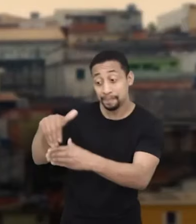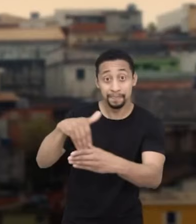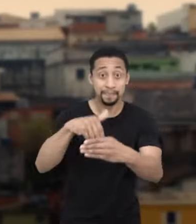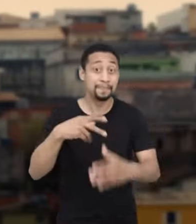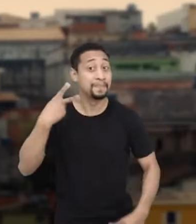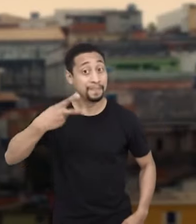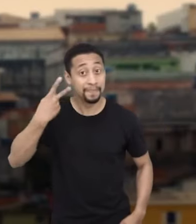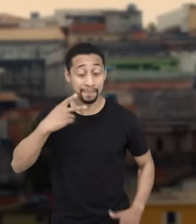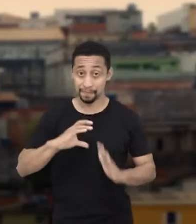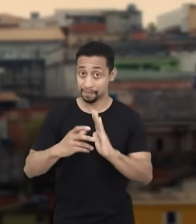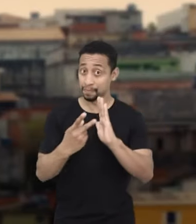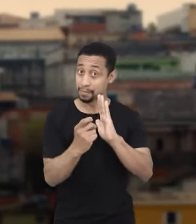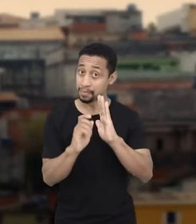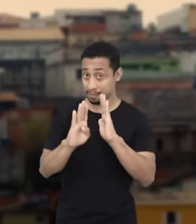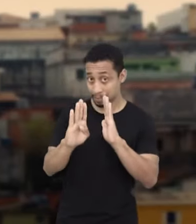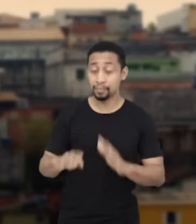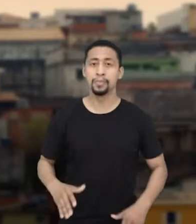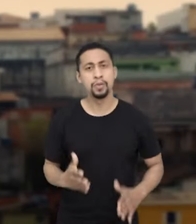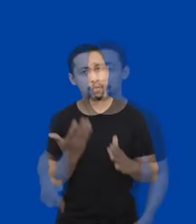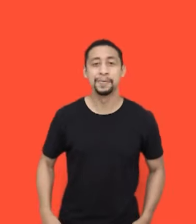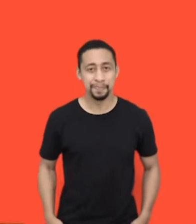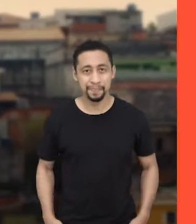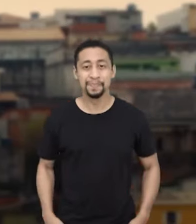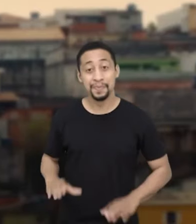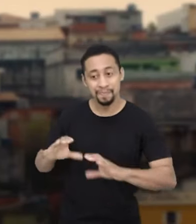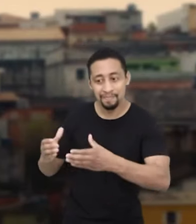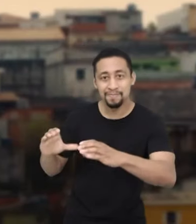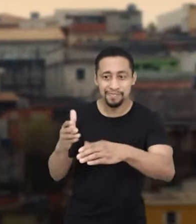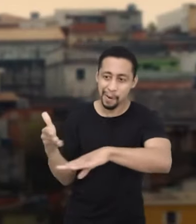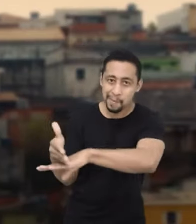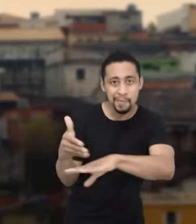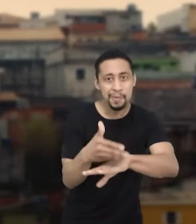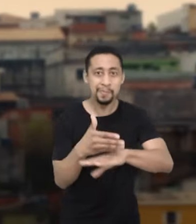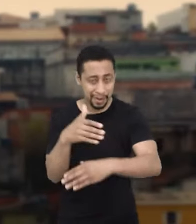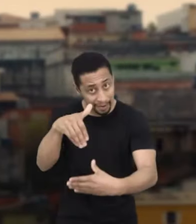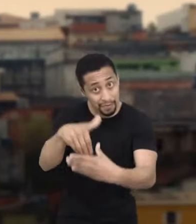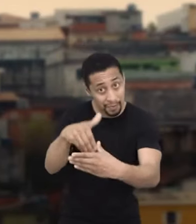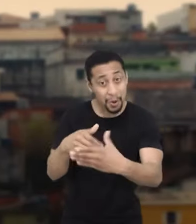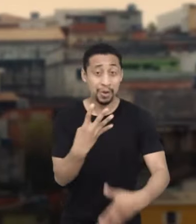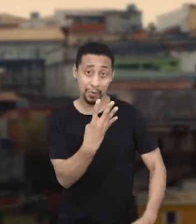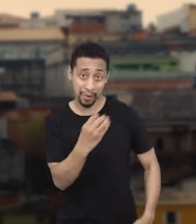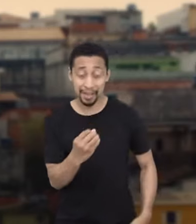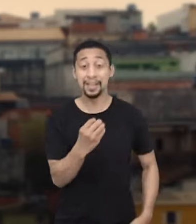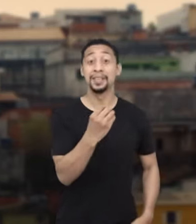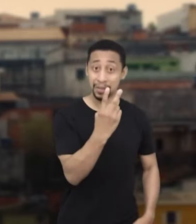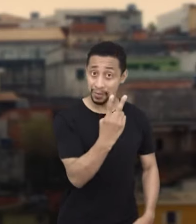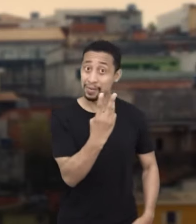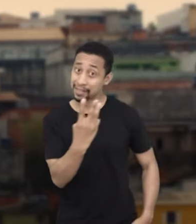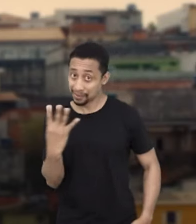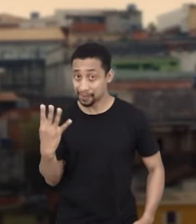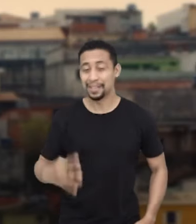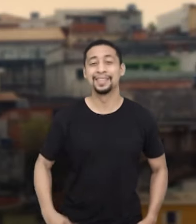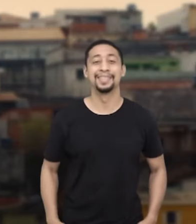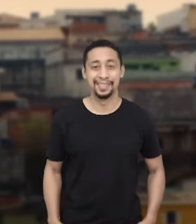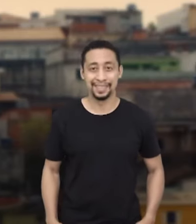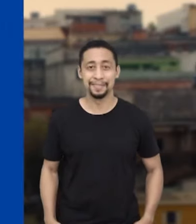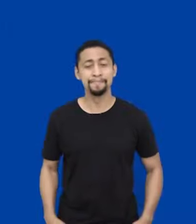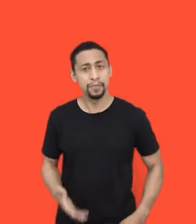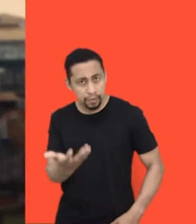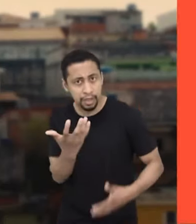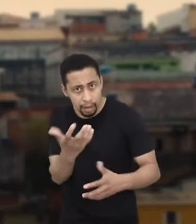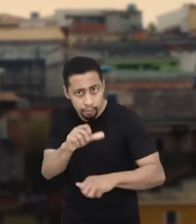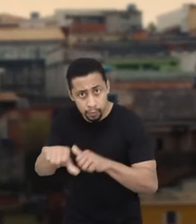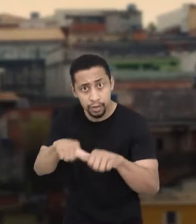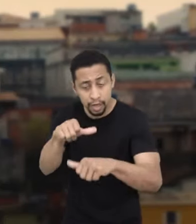Vote nos candidatos a vereador do PSB. Vote Michele Cavalcante das comunidades, 40, 2, 3, 4.